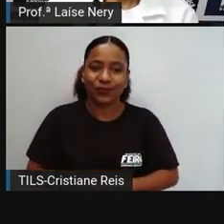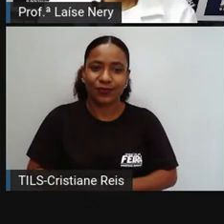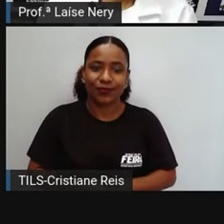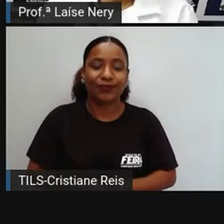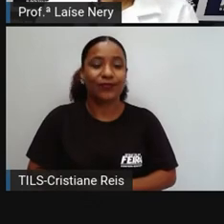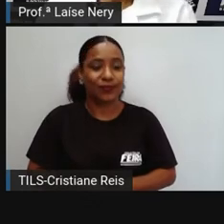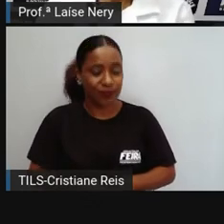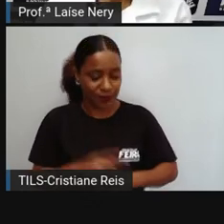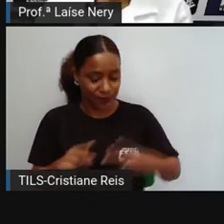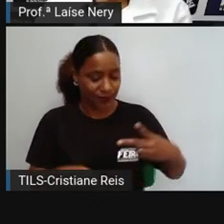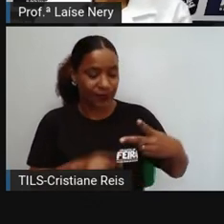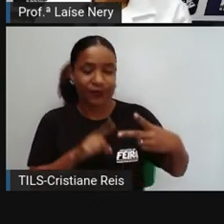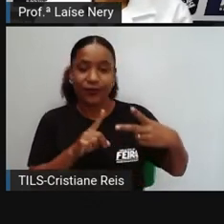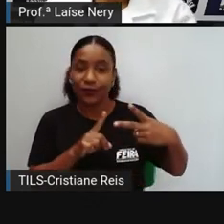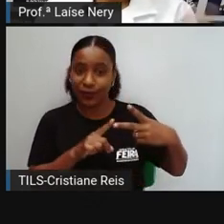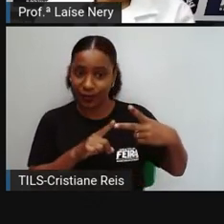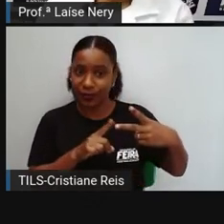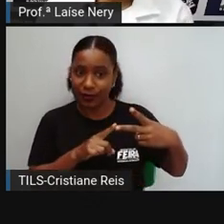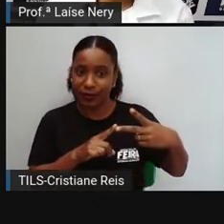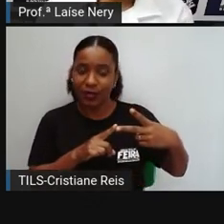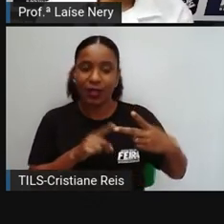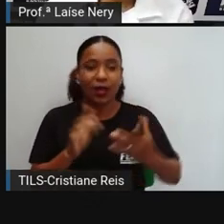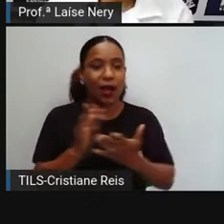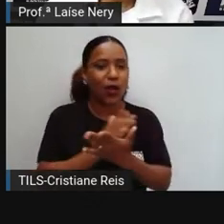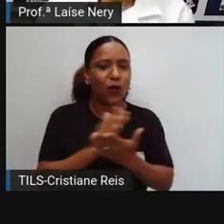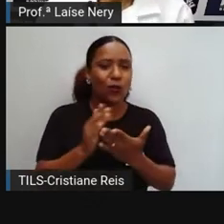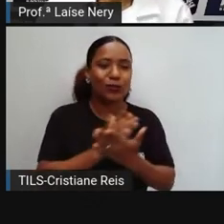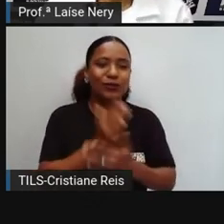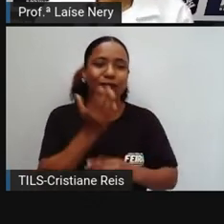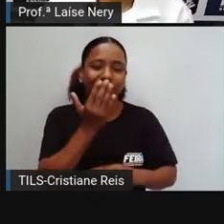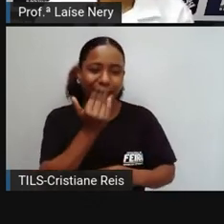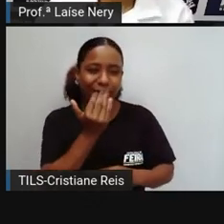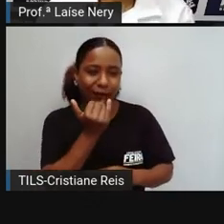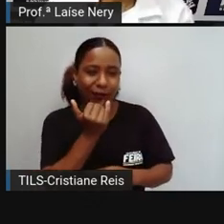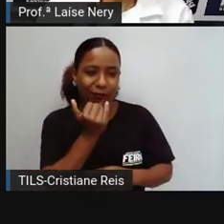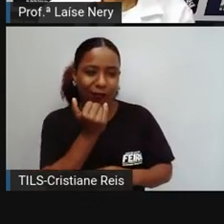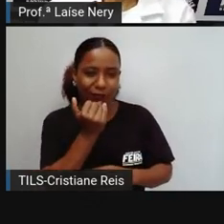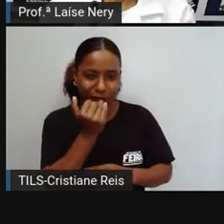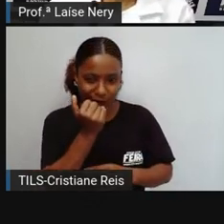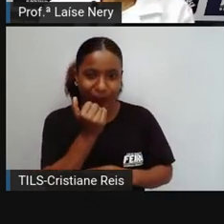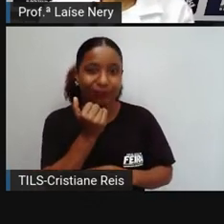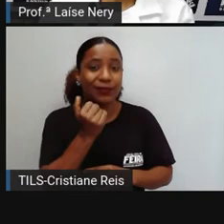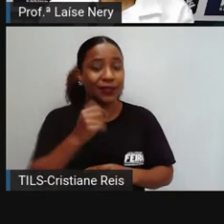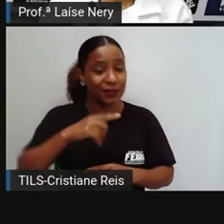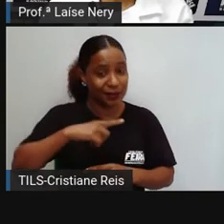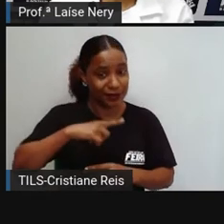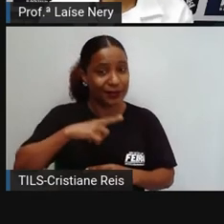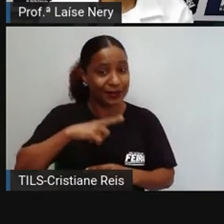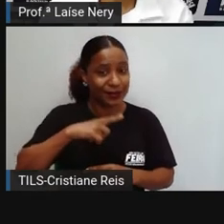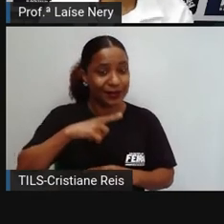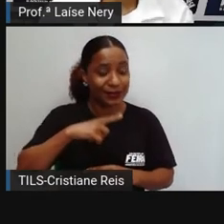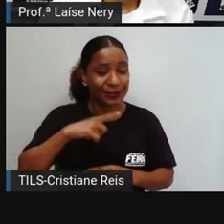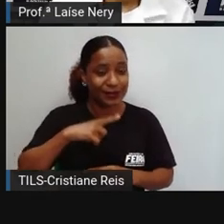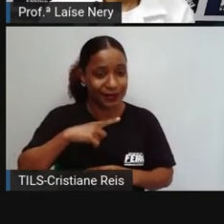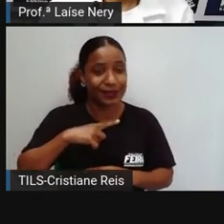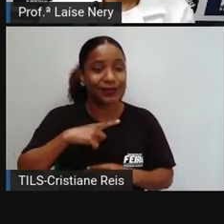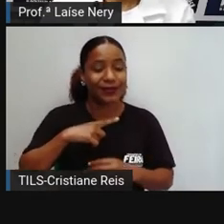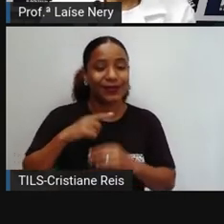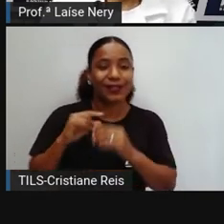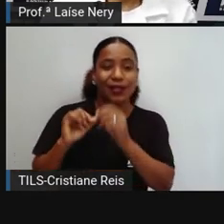Os minimamente processados são outro tipo. São alimentos submetidos a algum processo,